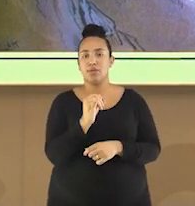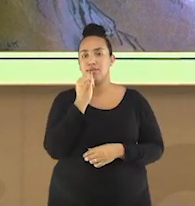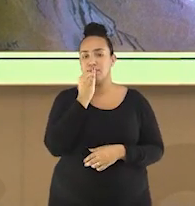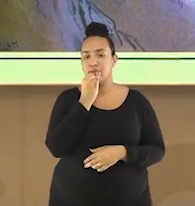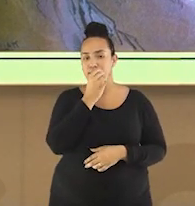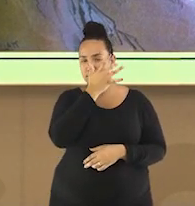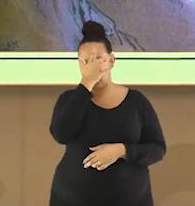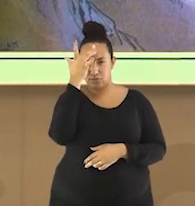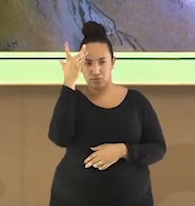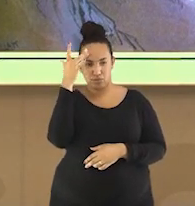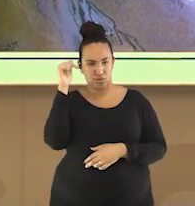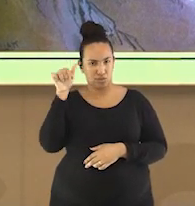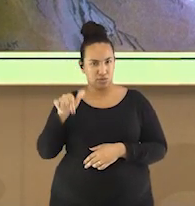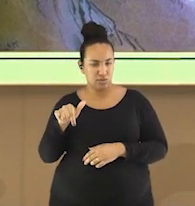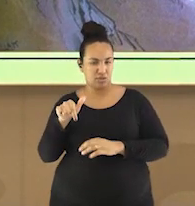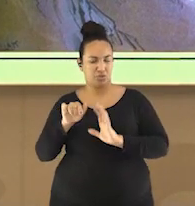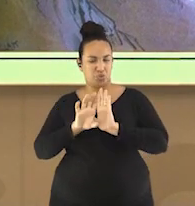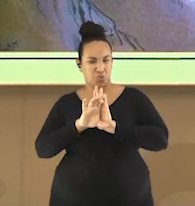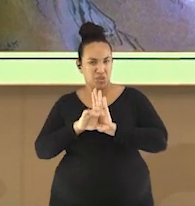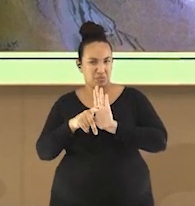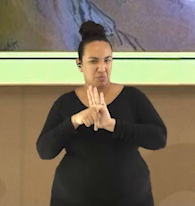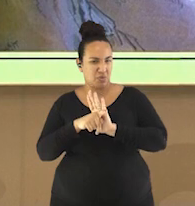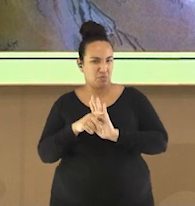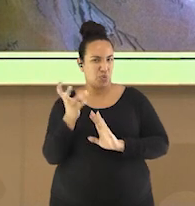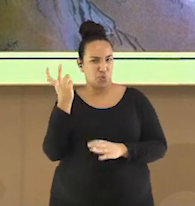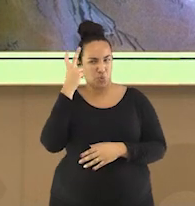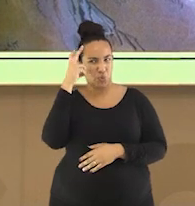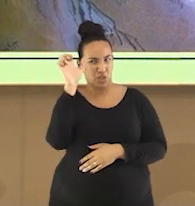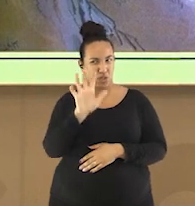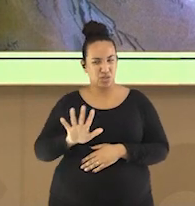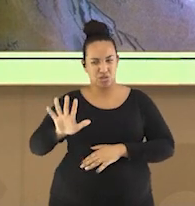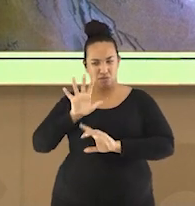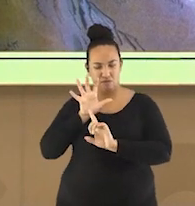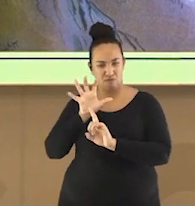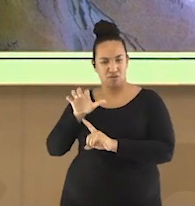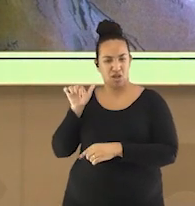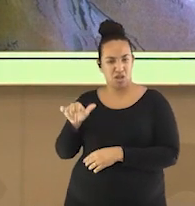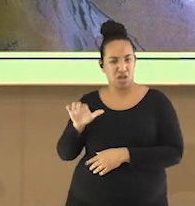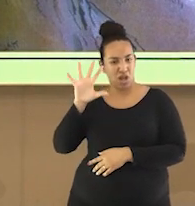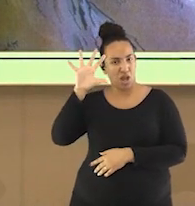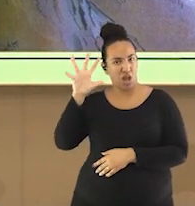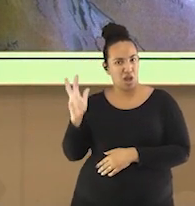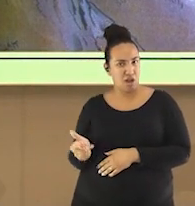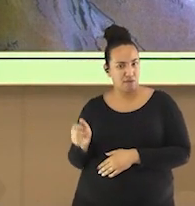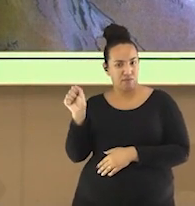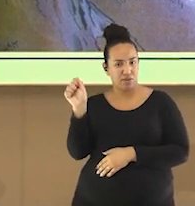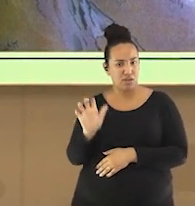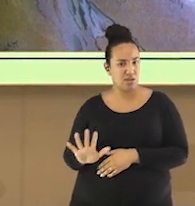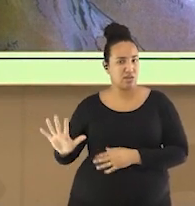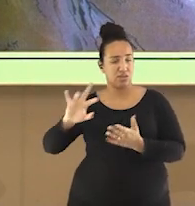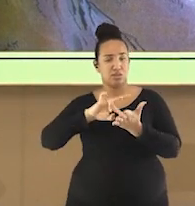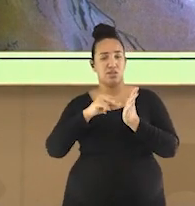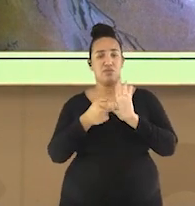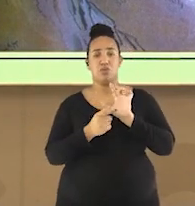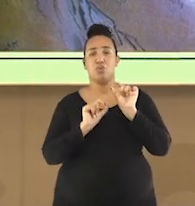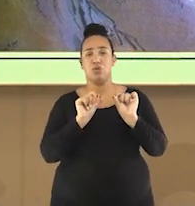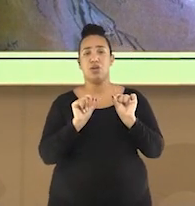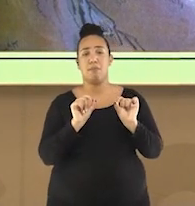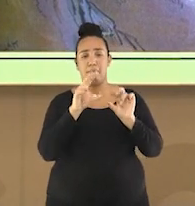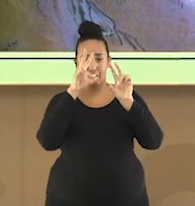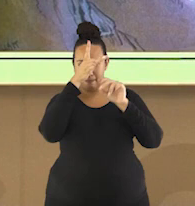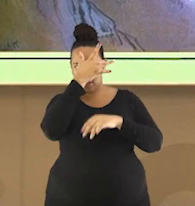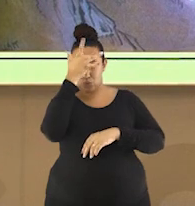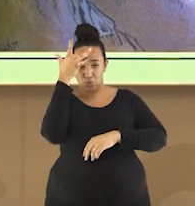conceitos da cultura europeia aos afroasiáticos representava o fardo do homem branco no mundo.